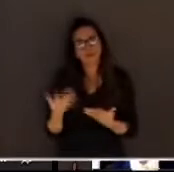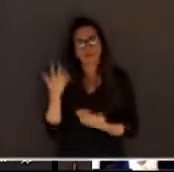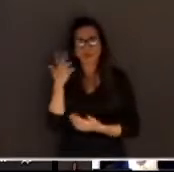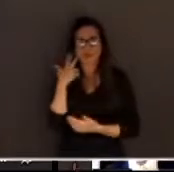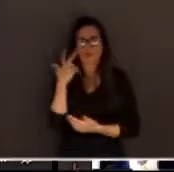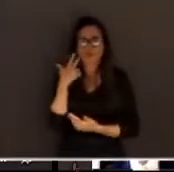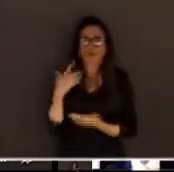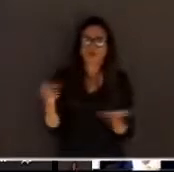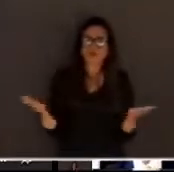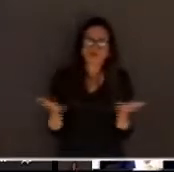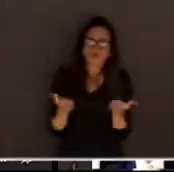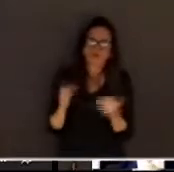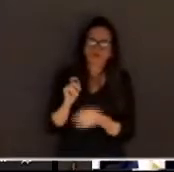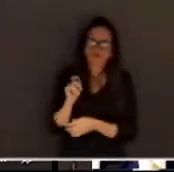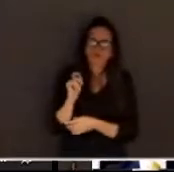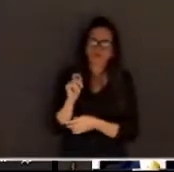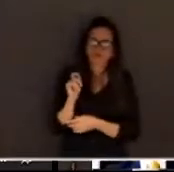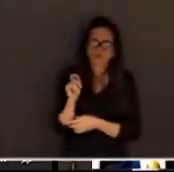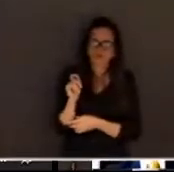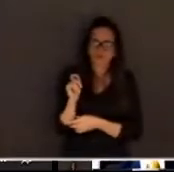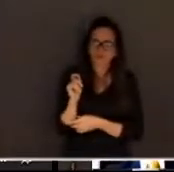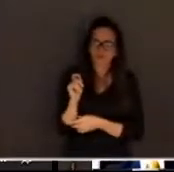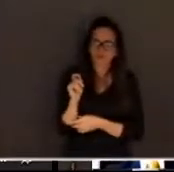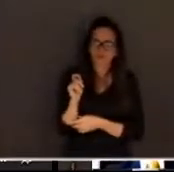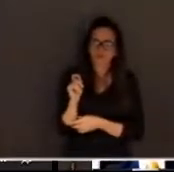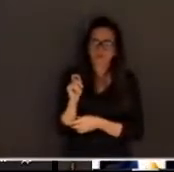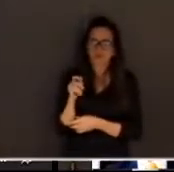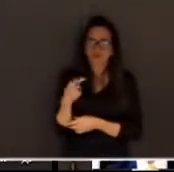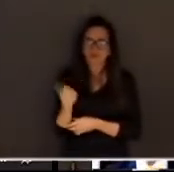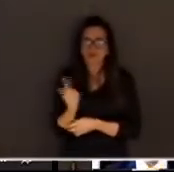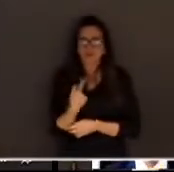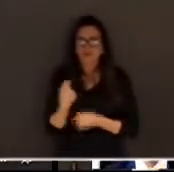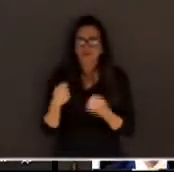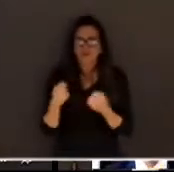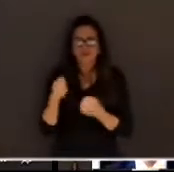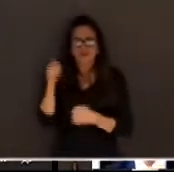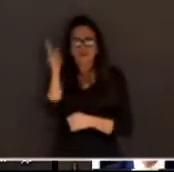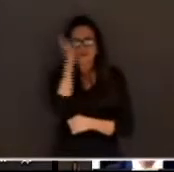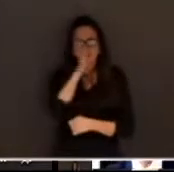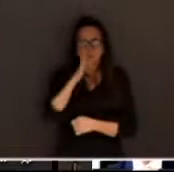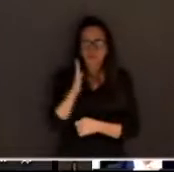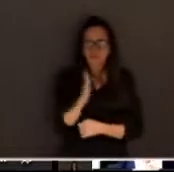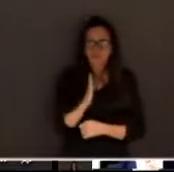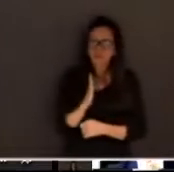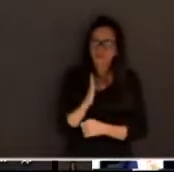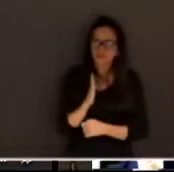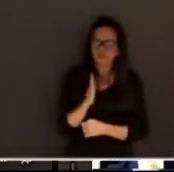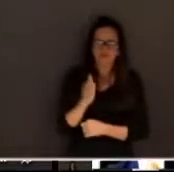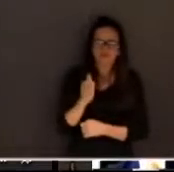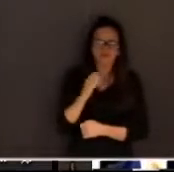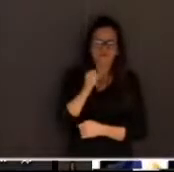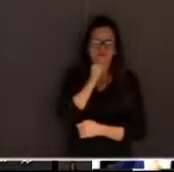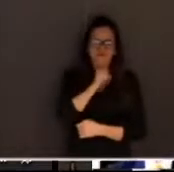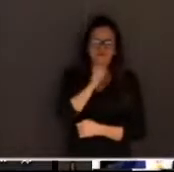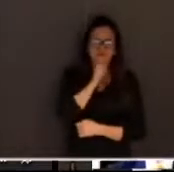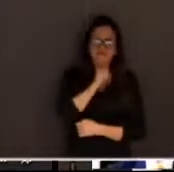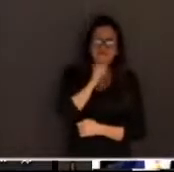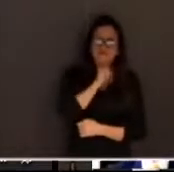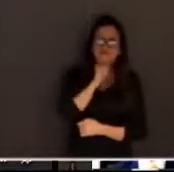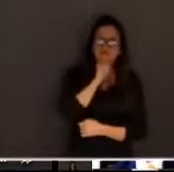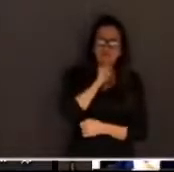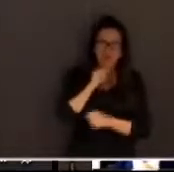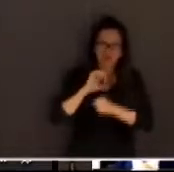normal, mas nós temos no Brasil um velho normal. Ao lado da